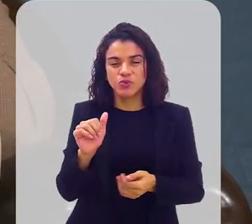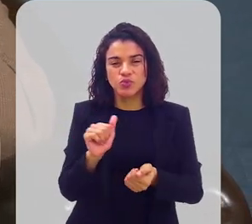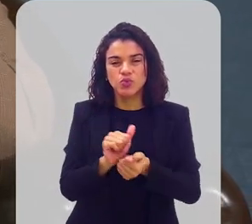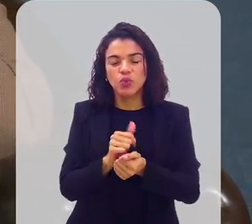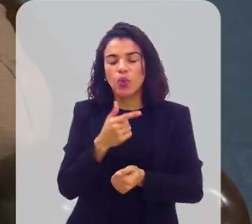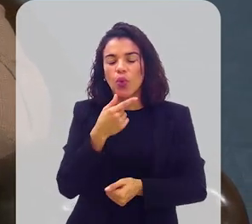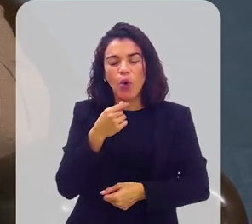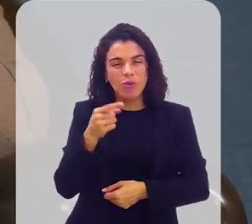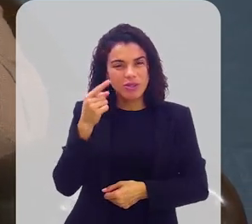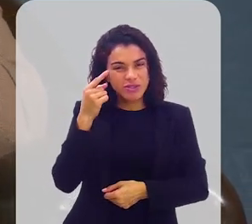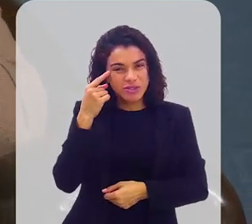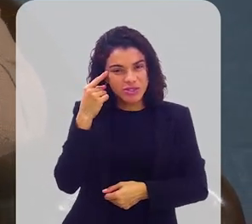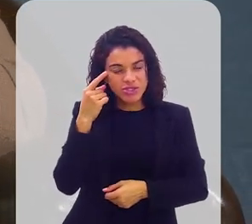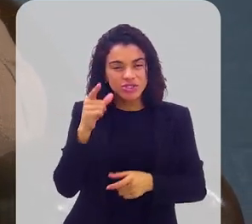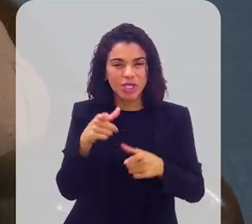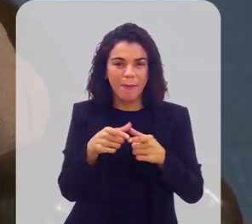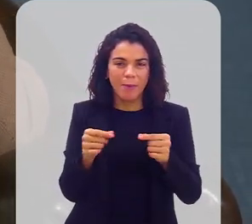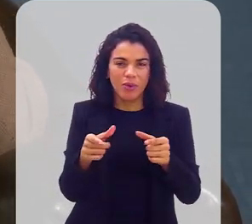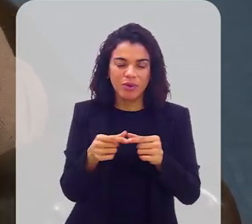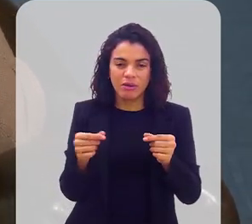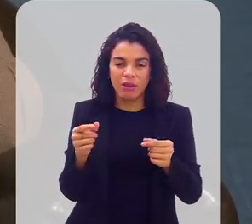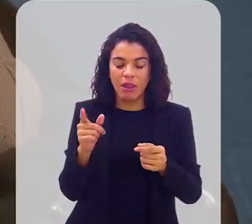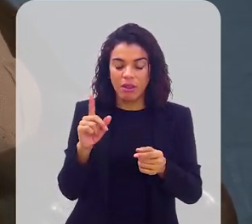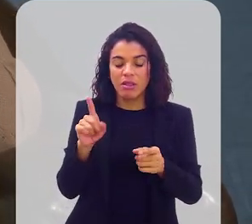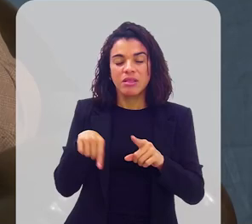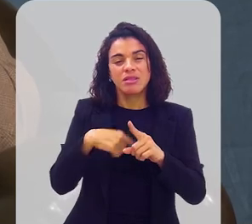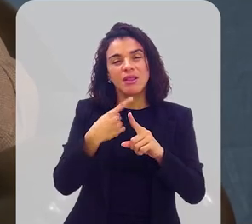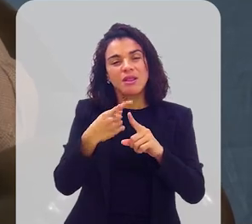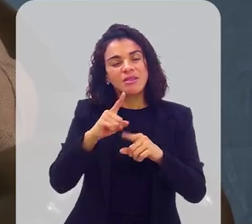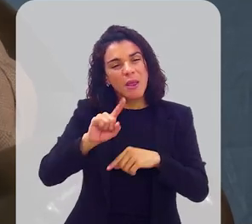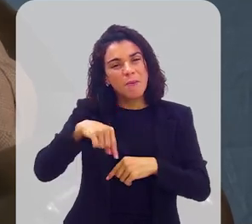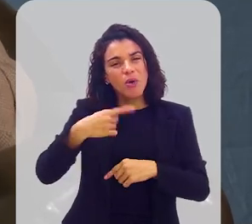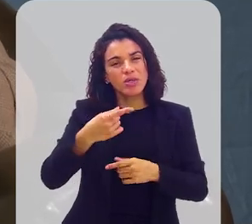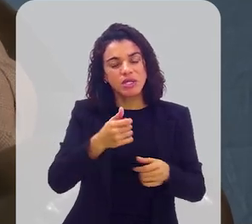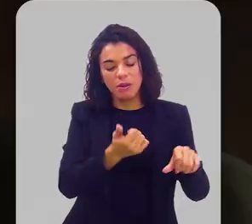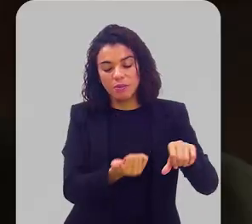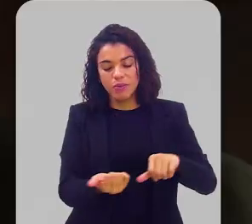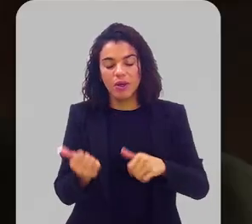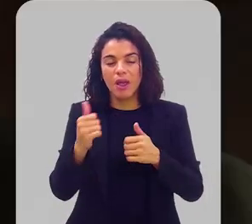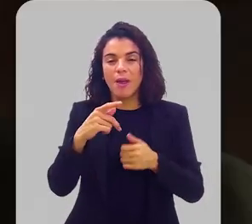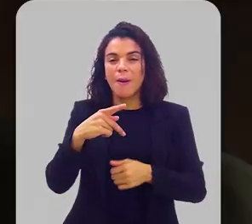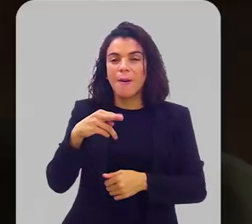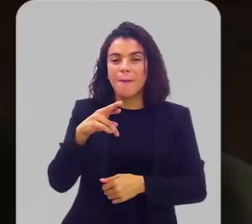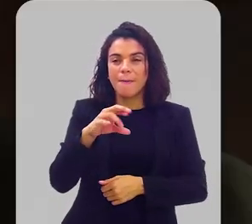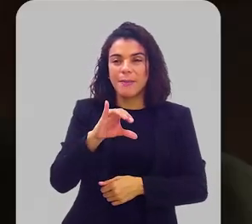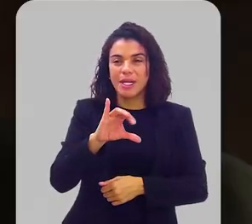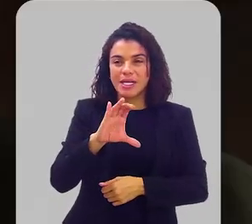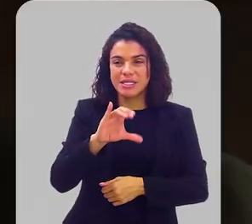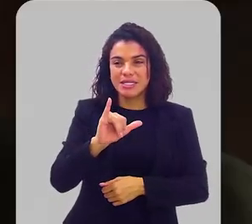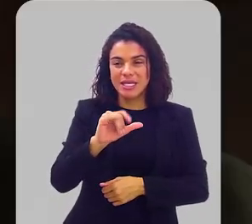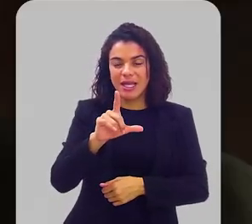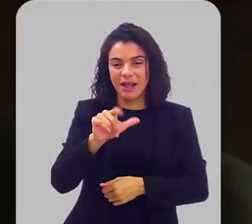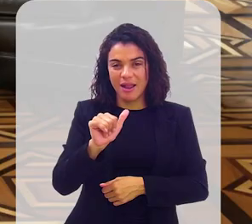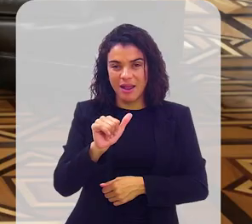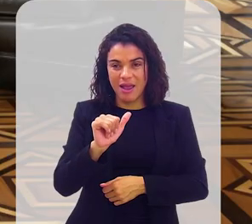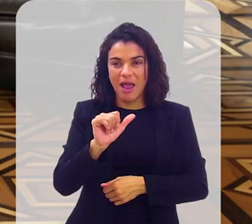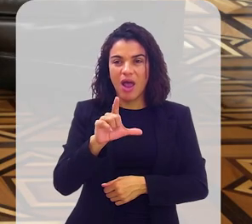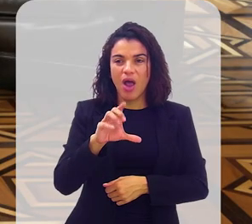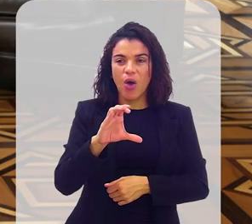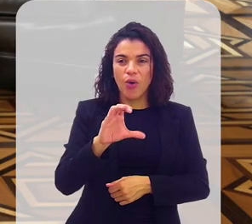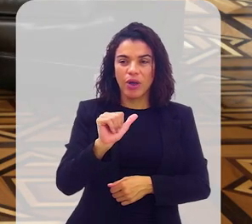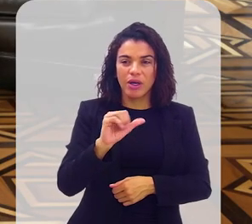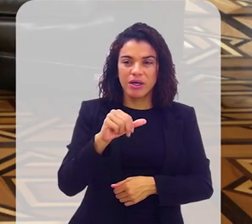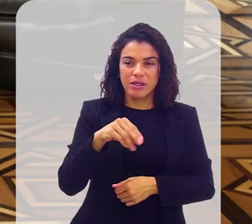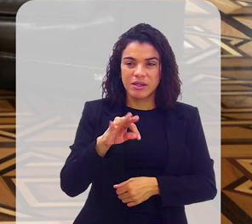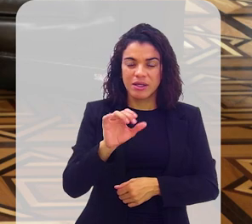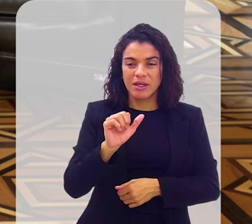com aquele japonesinho, e que depois se converteu. Qual é o nome dela mesmo? Priscila Alcântara. Priscila Alcântara, né? Que canta muito bem, né? Muito.